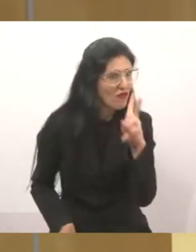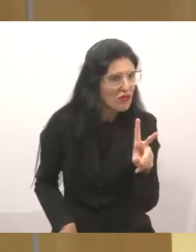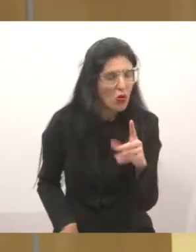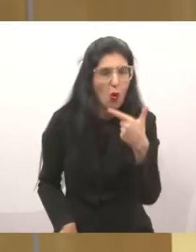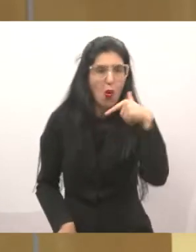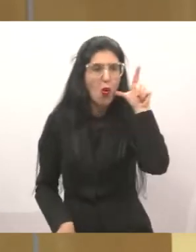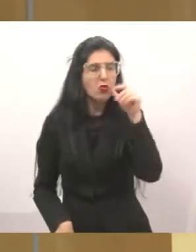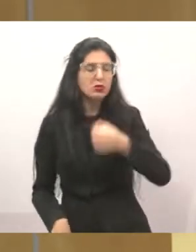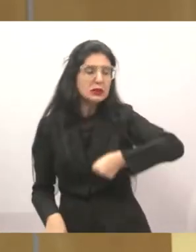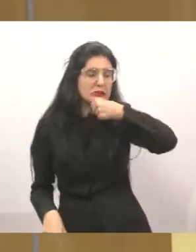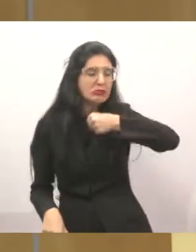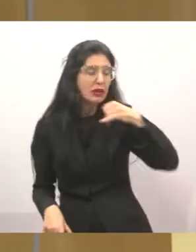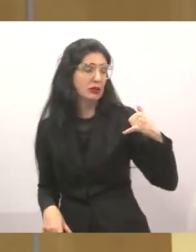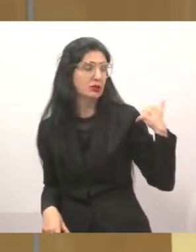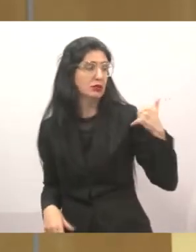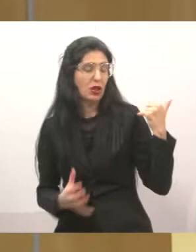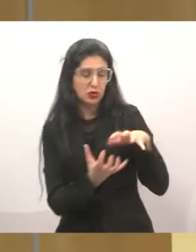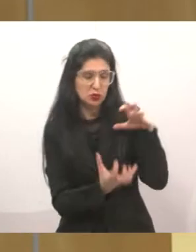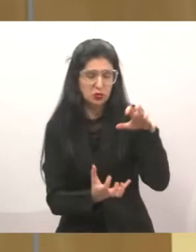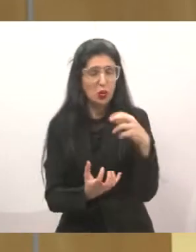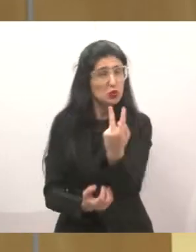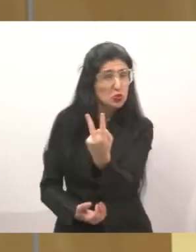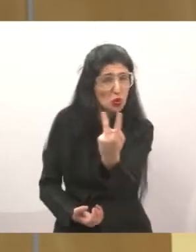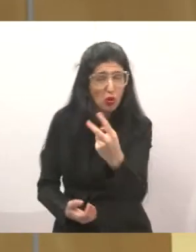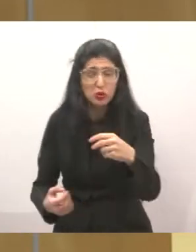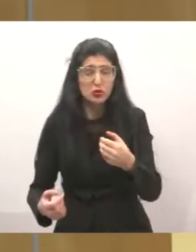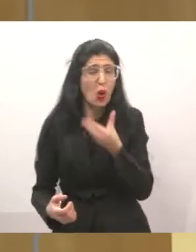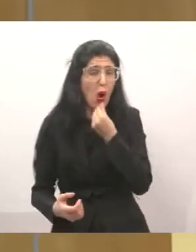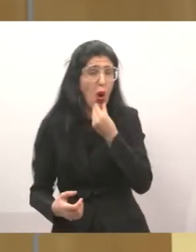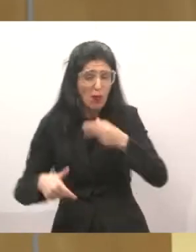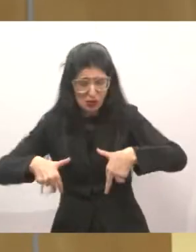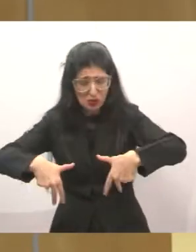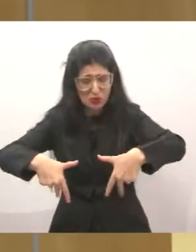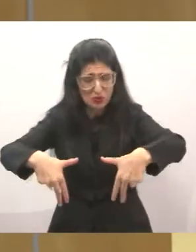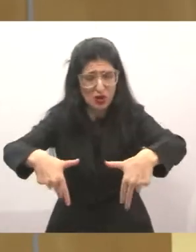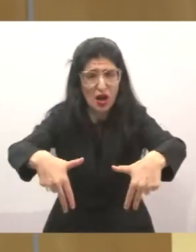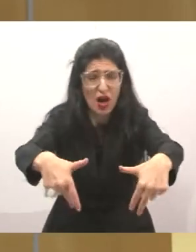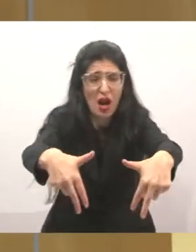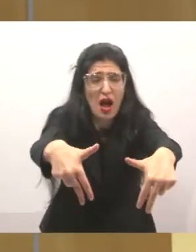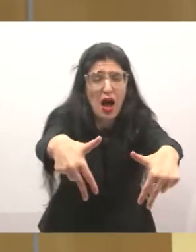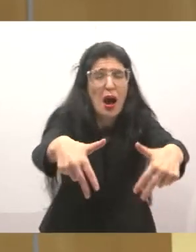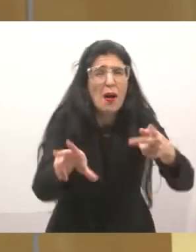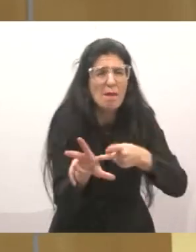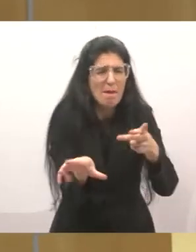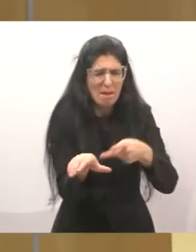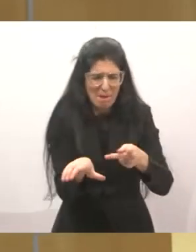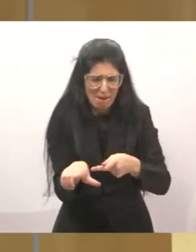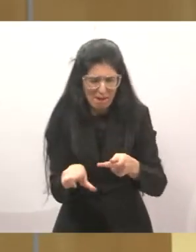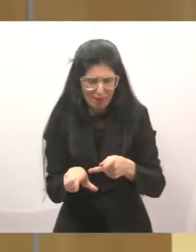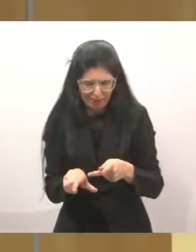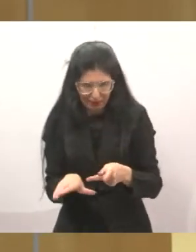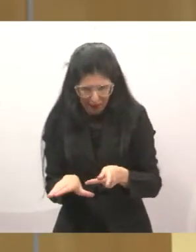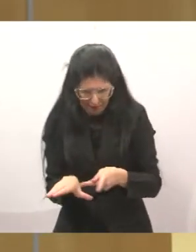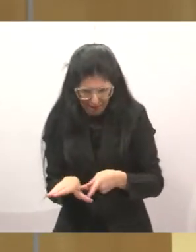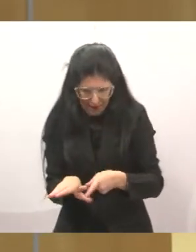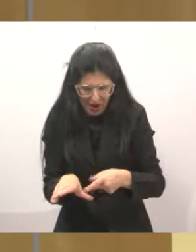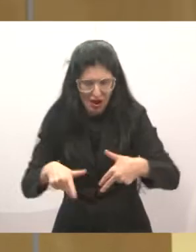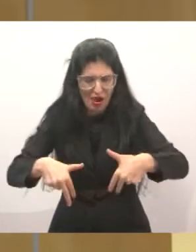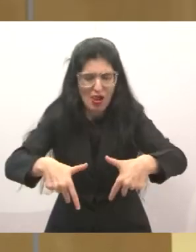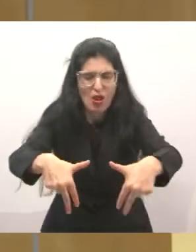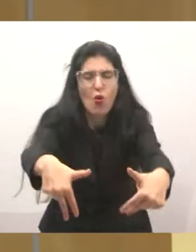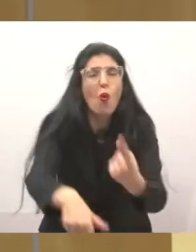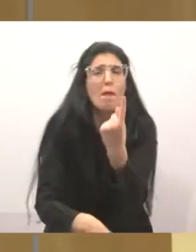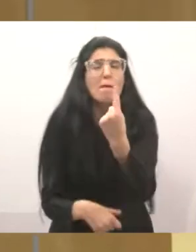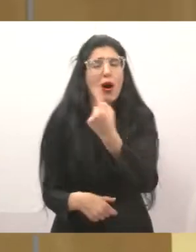ali no bairro do Remédio, dois senhores vindo a pé para a cidade no horário de uma hora da tarde, porque